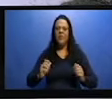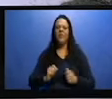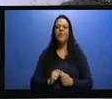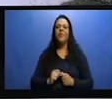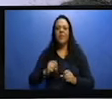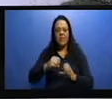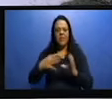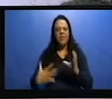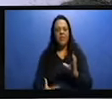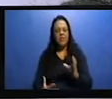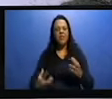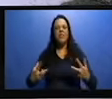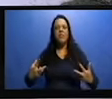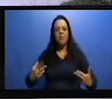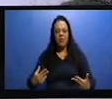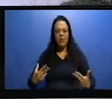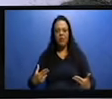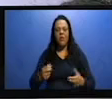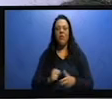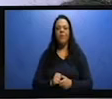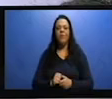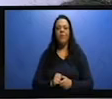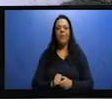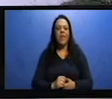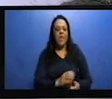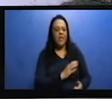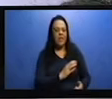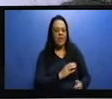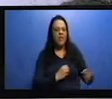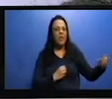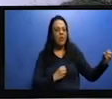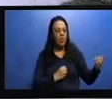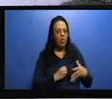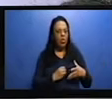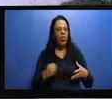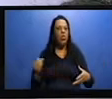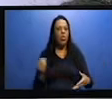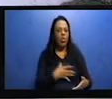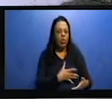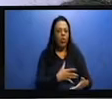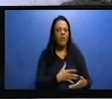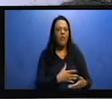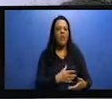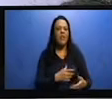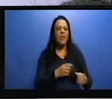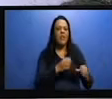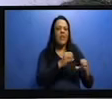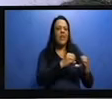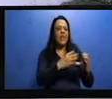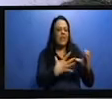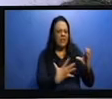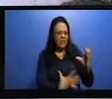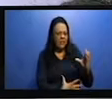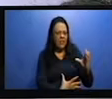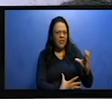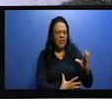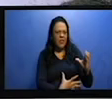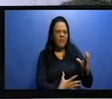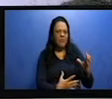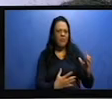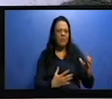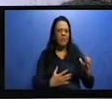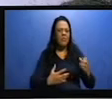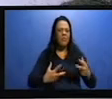suas características. E as cidades modernas que nós vivemos hoje, muitas delas têm características ainda de cidades medievais.